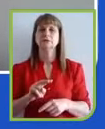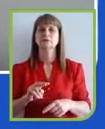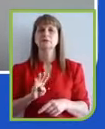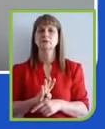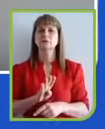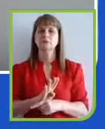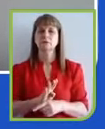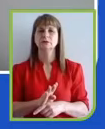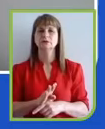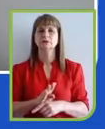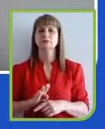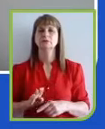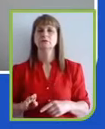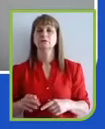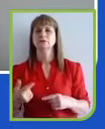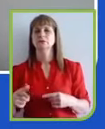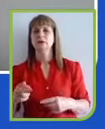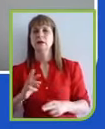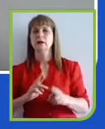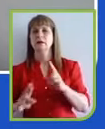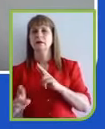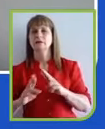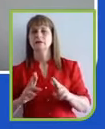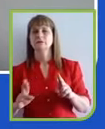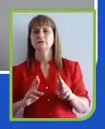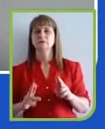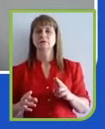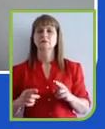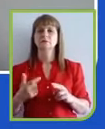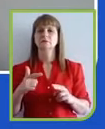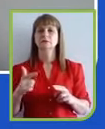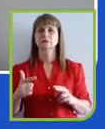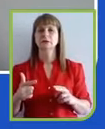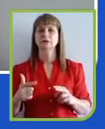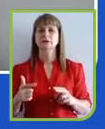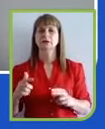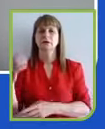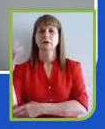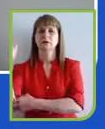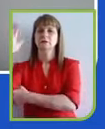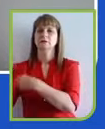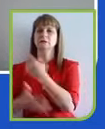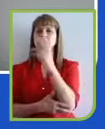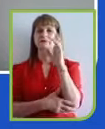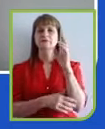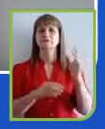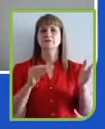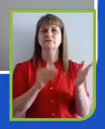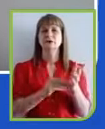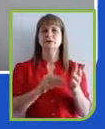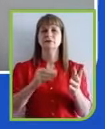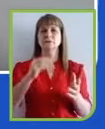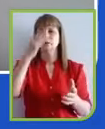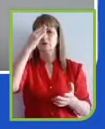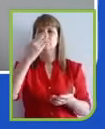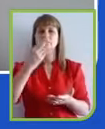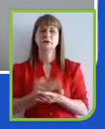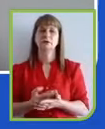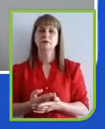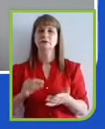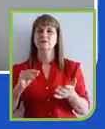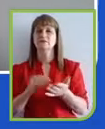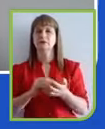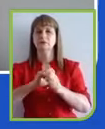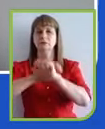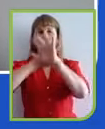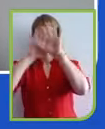relação de parceria com o ecossistema sem confiança, sem transparência. Entram as comunidades, aqui